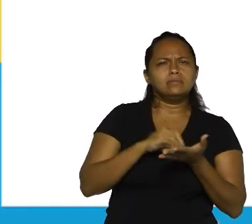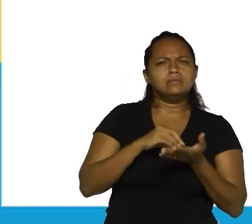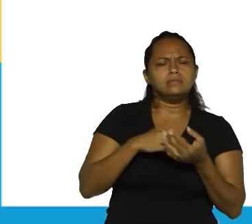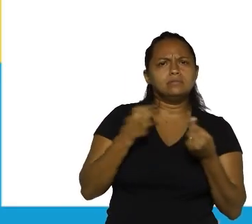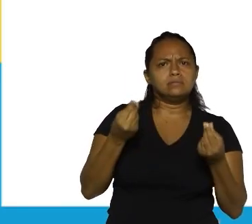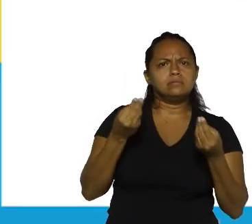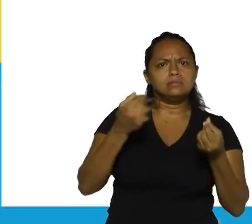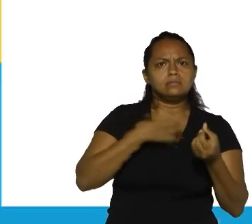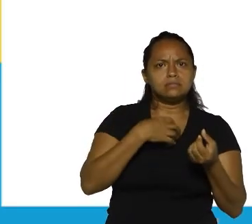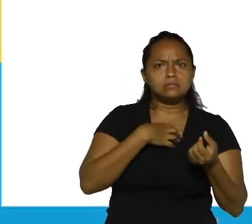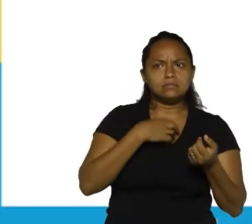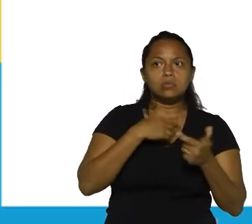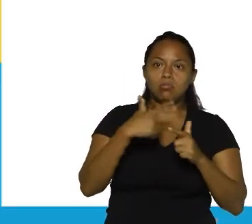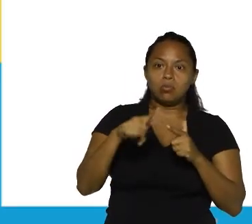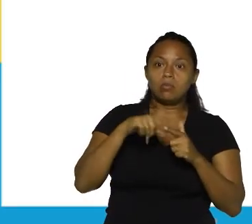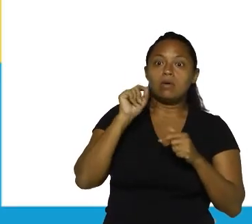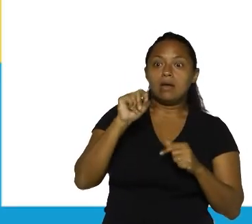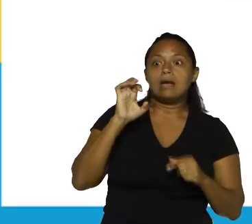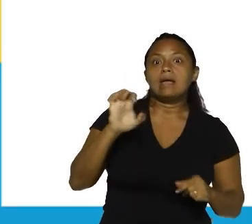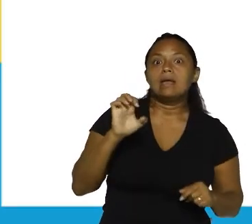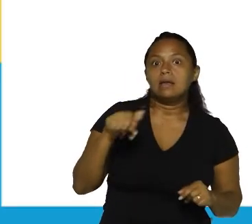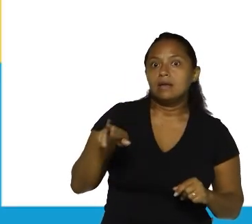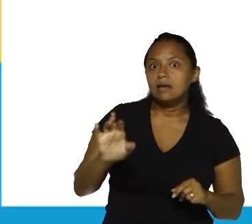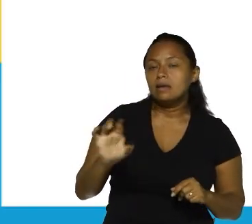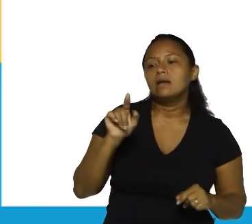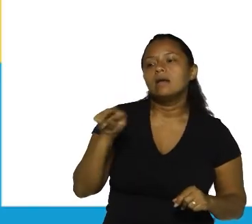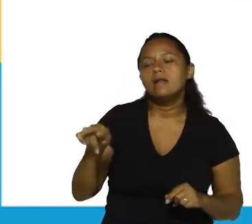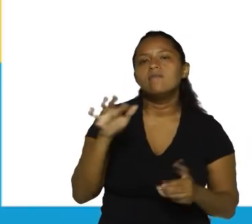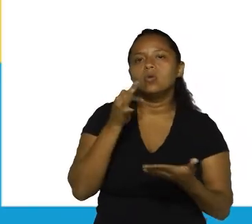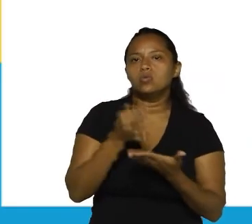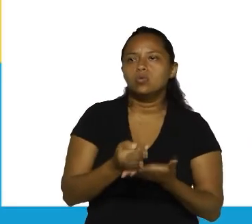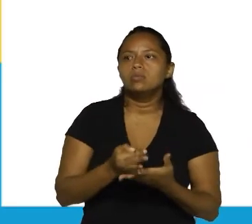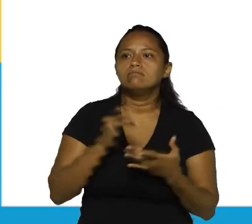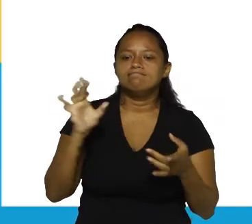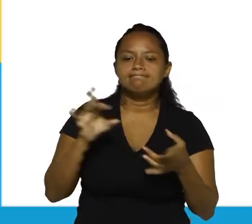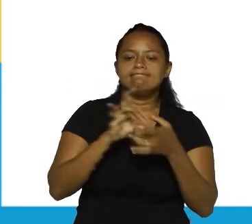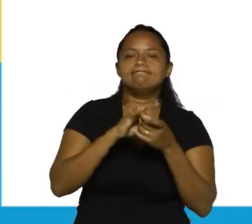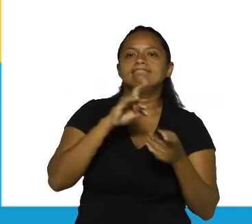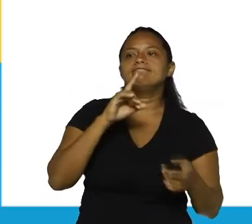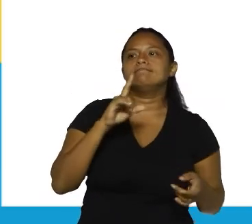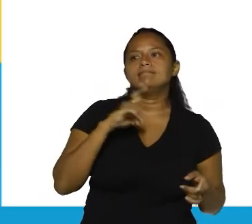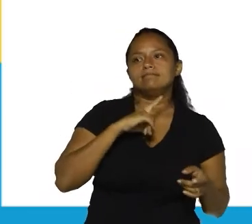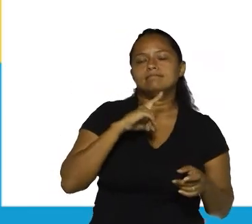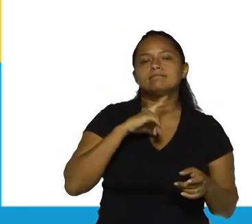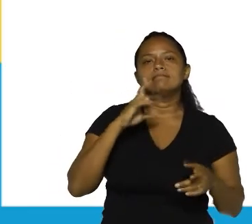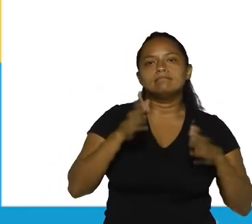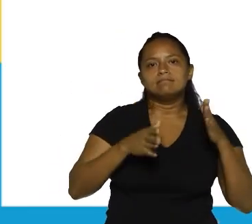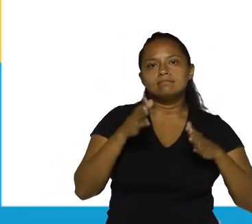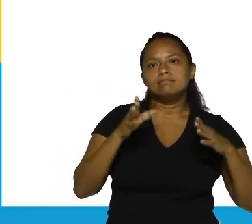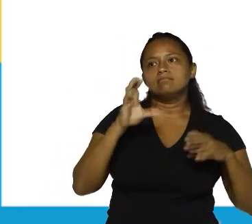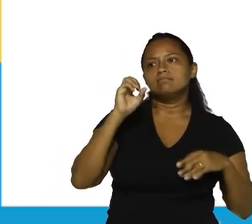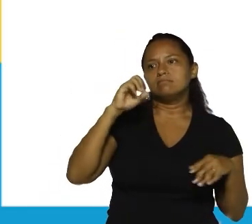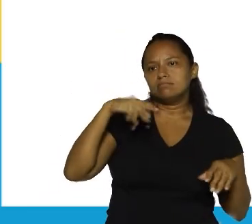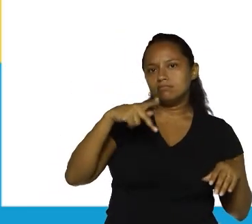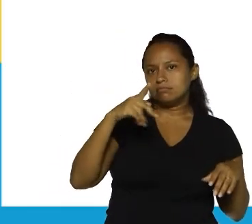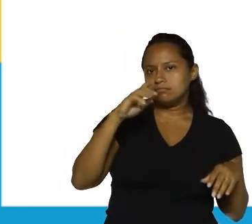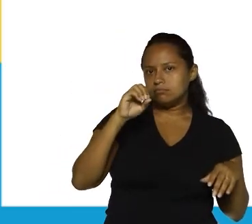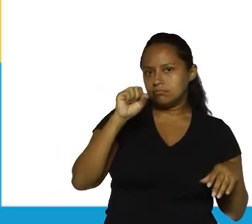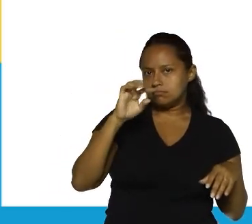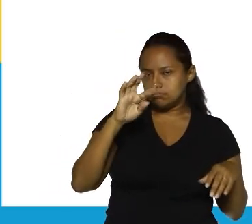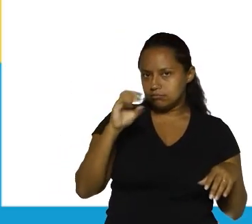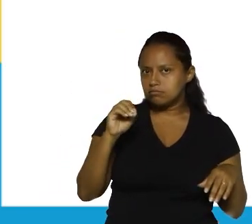O problema é, eu tenho um verbo de ligação e, em seguida, eu vou ter o meu